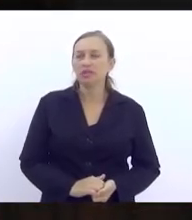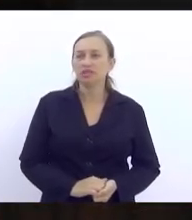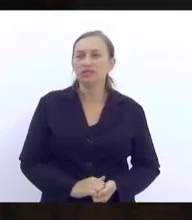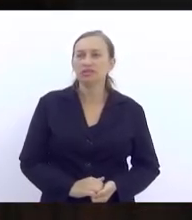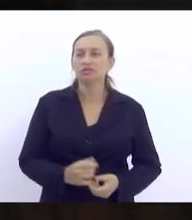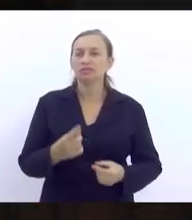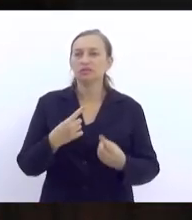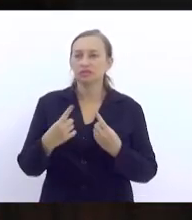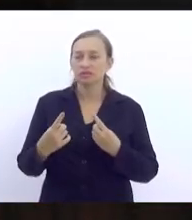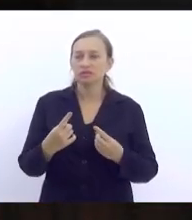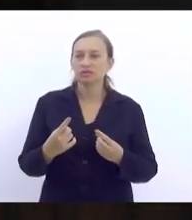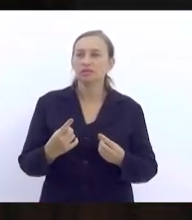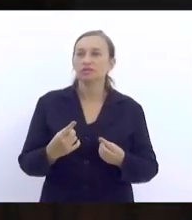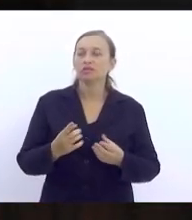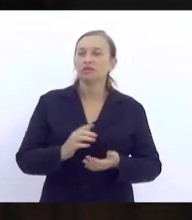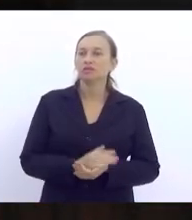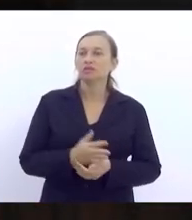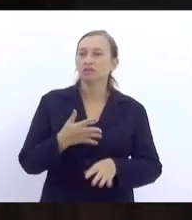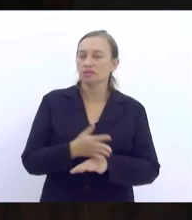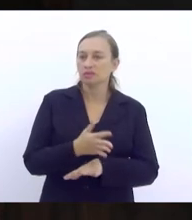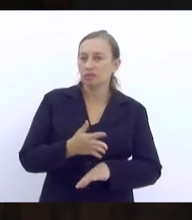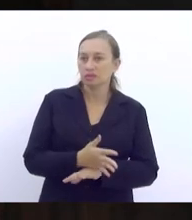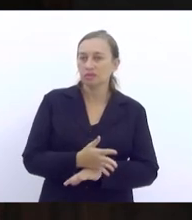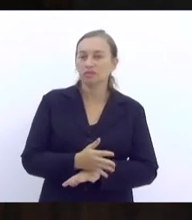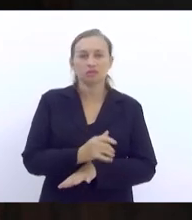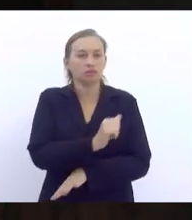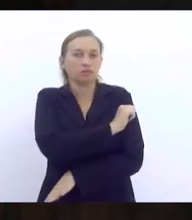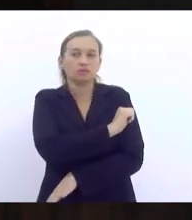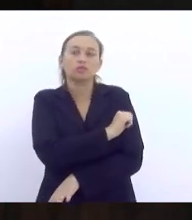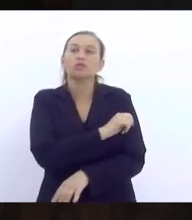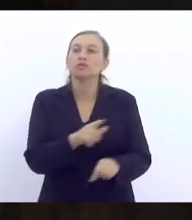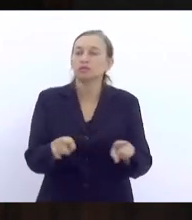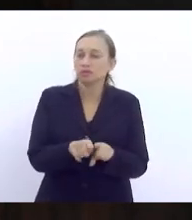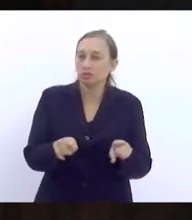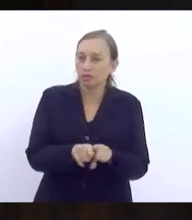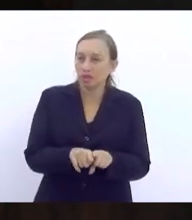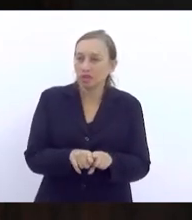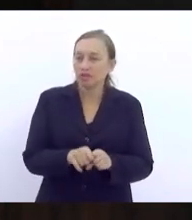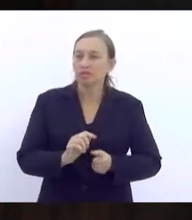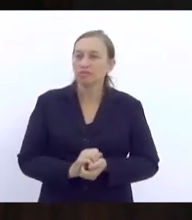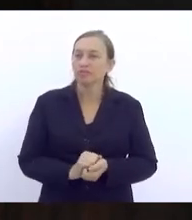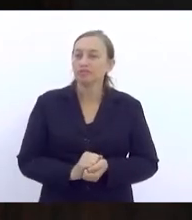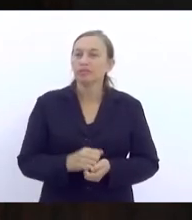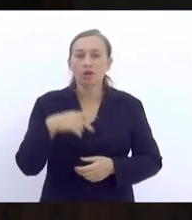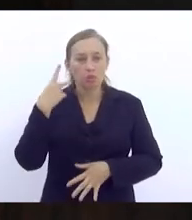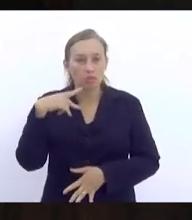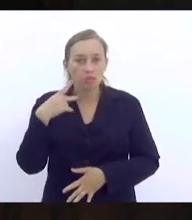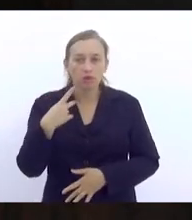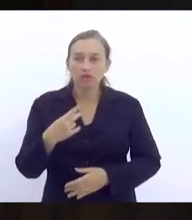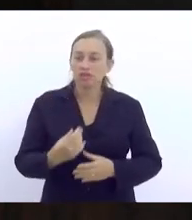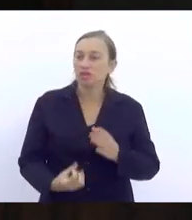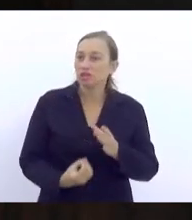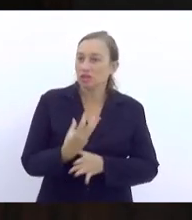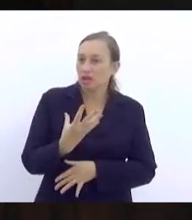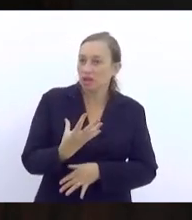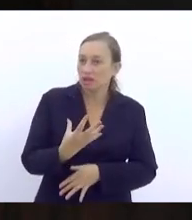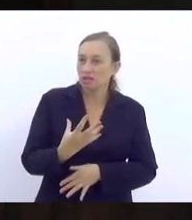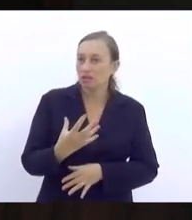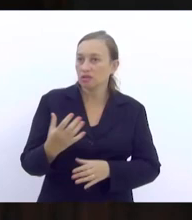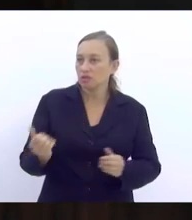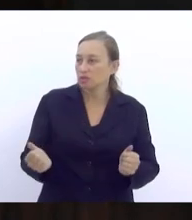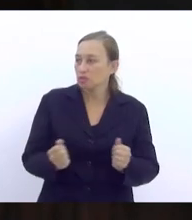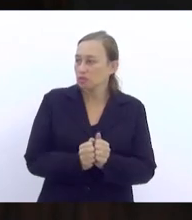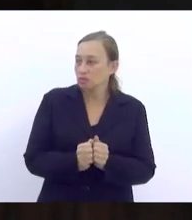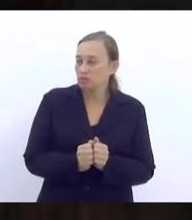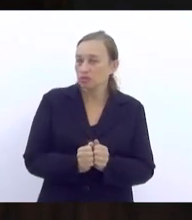comunicação do aluno infrequente, então, ela surge também a partir de uma política estabelecida de um TAC no